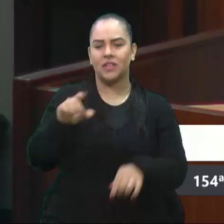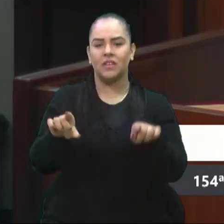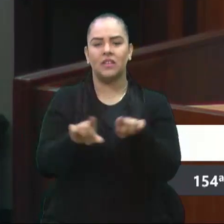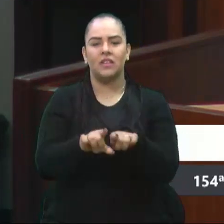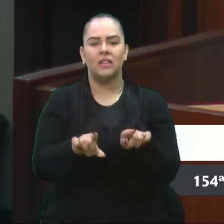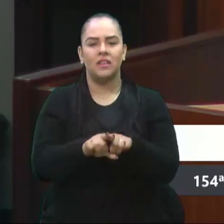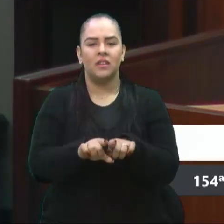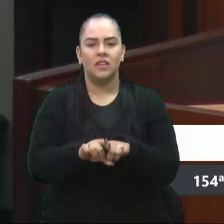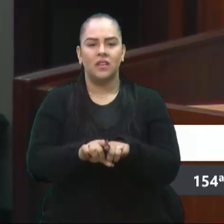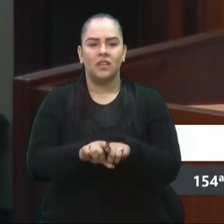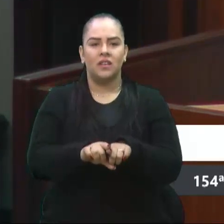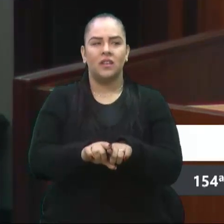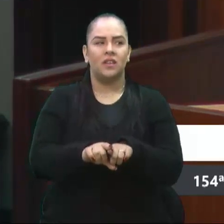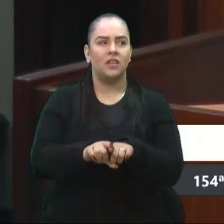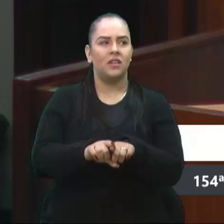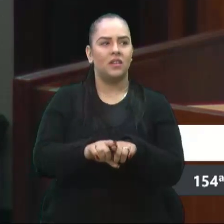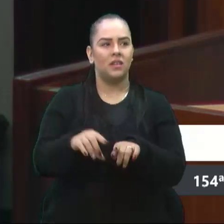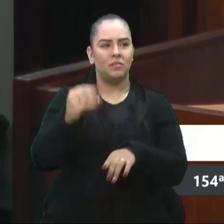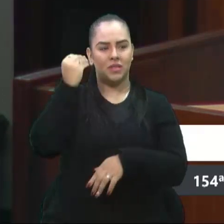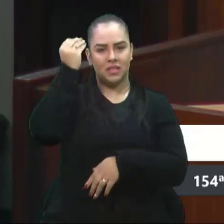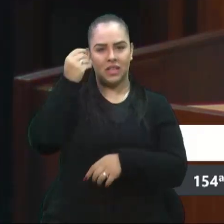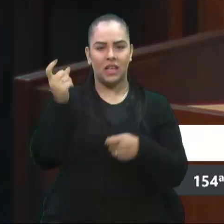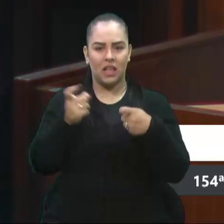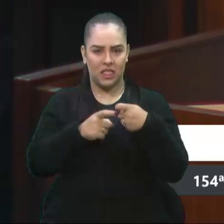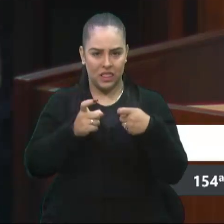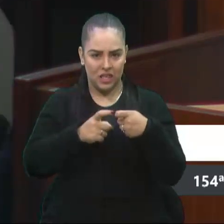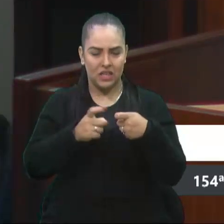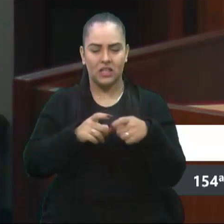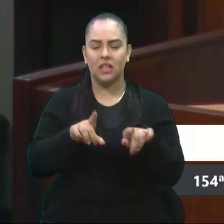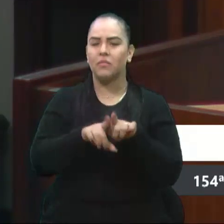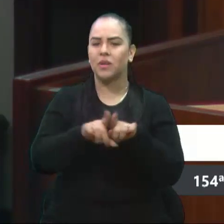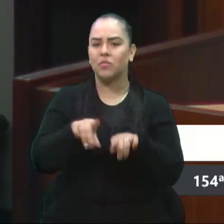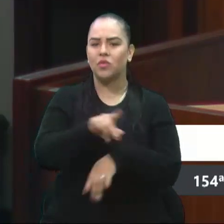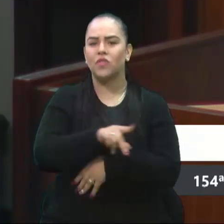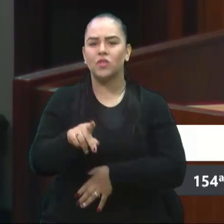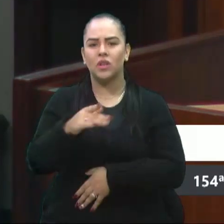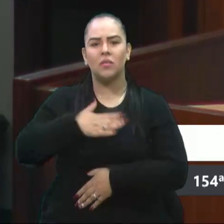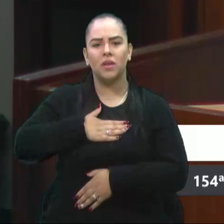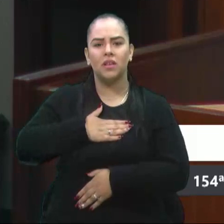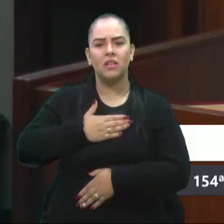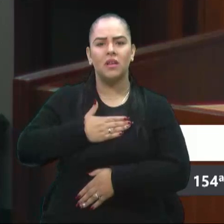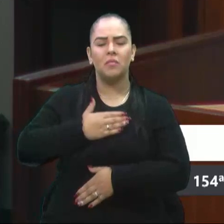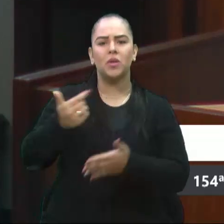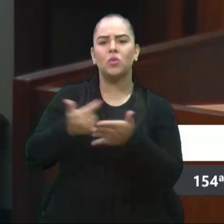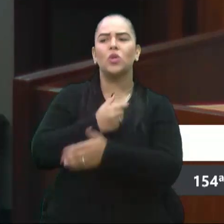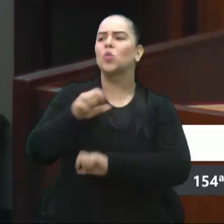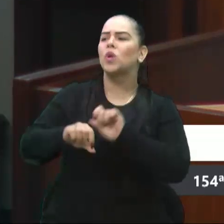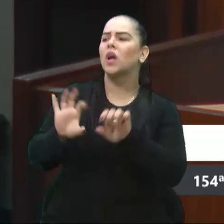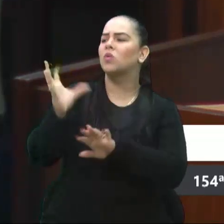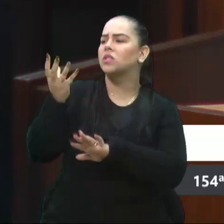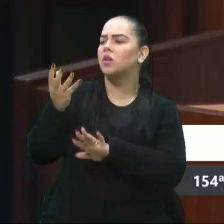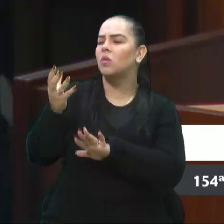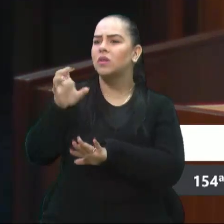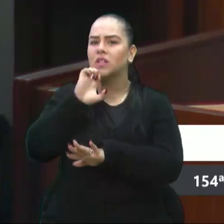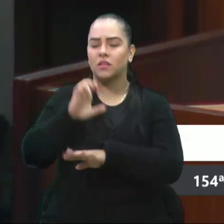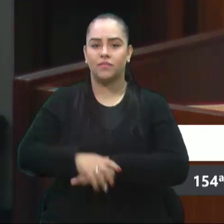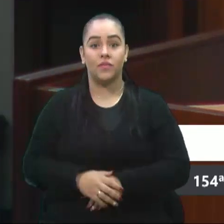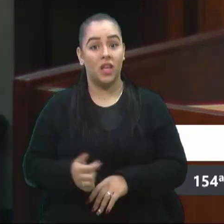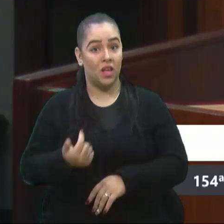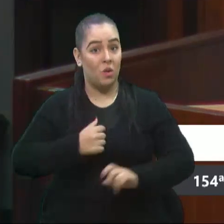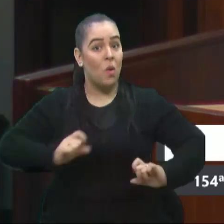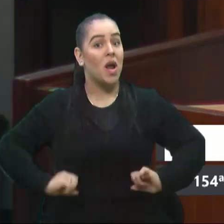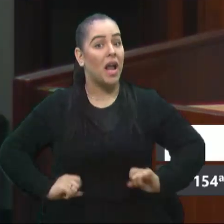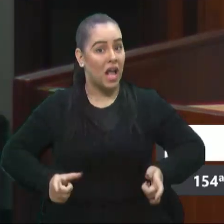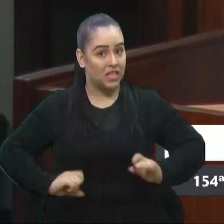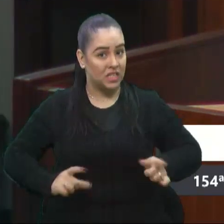Ontem, eu conversando com uma amiga minha, me pedindo, professora do município, pedindo o que aconteceu com a Estela. Ela disse, olha, Rafa, eu gastei um dinheirão